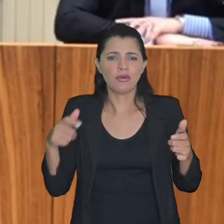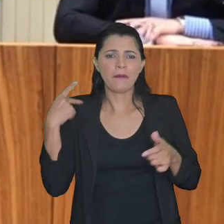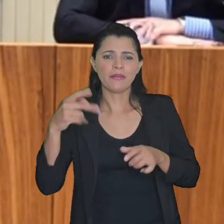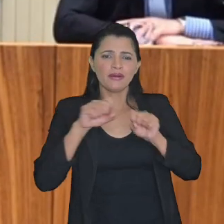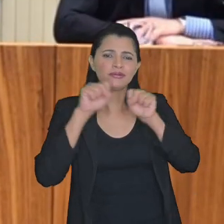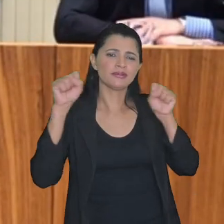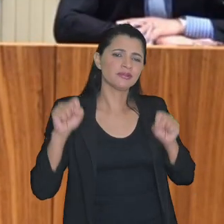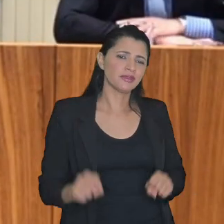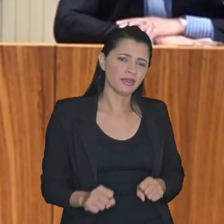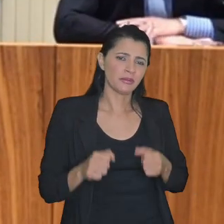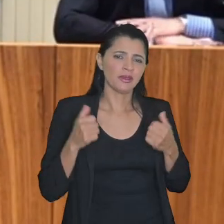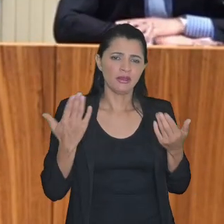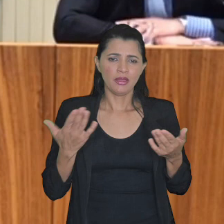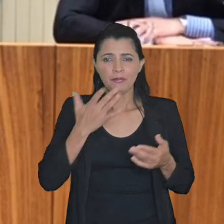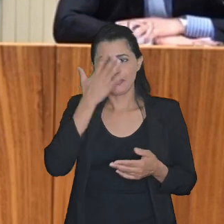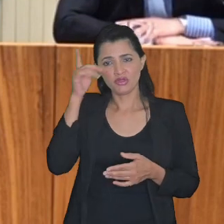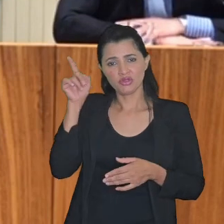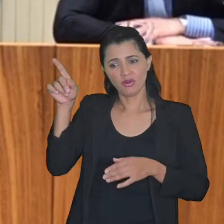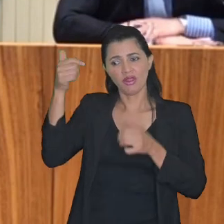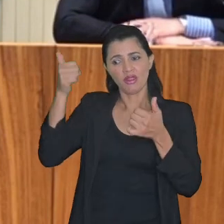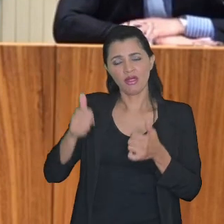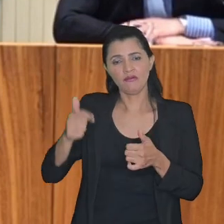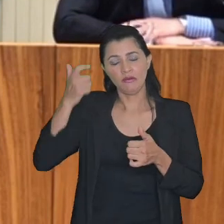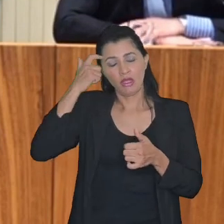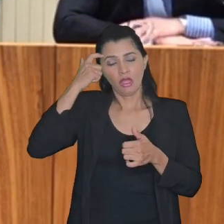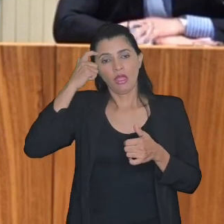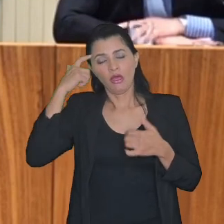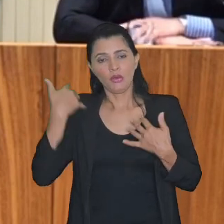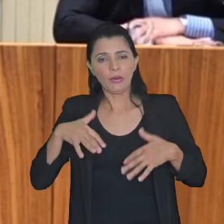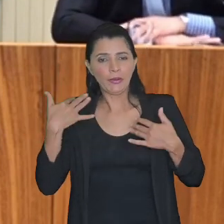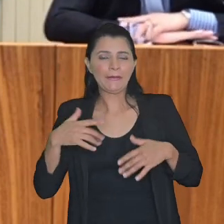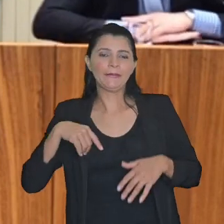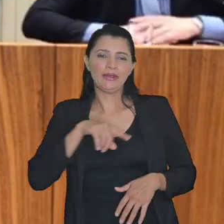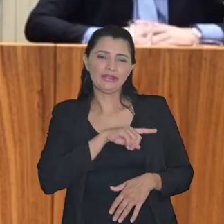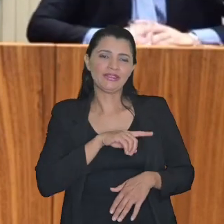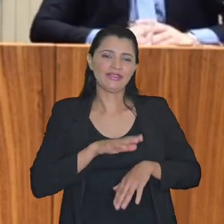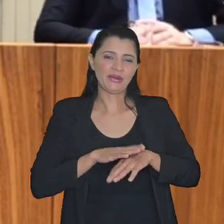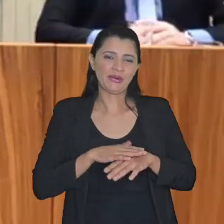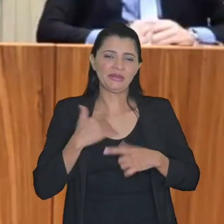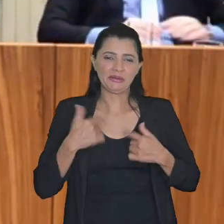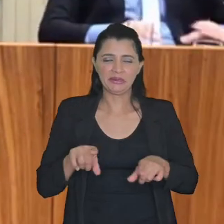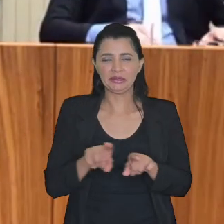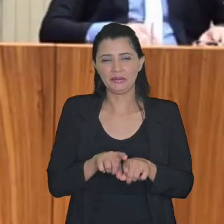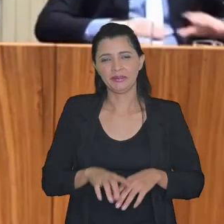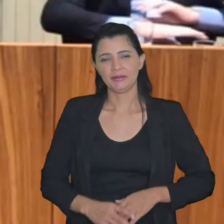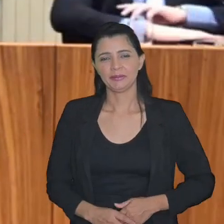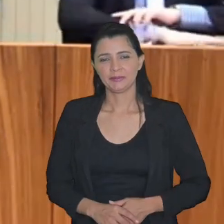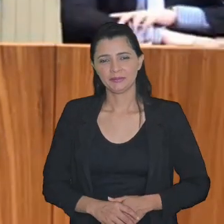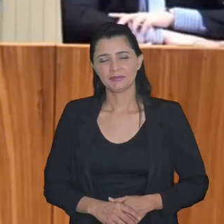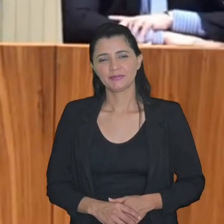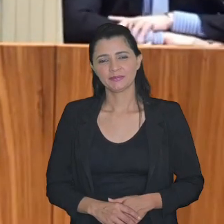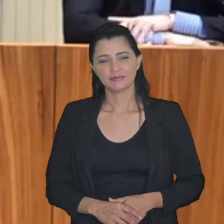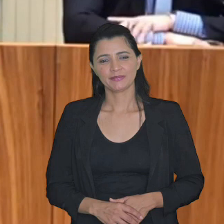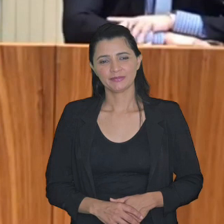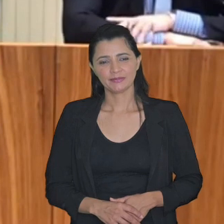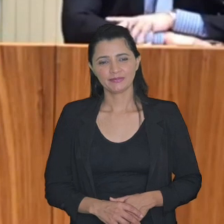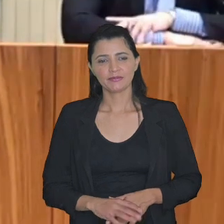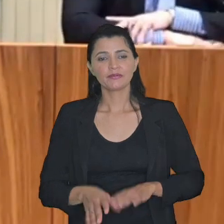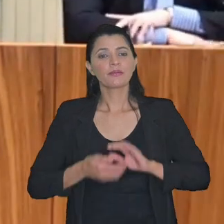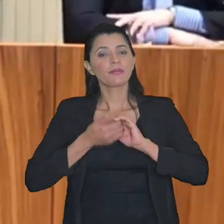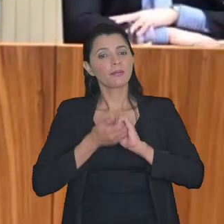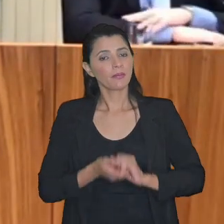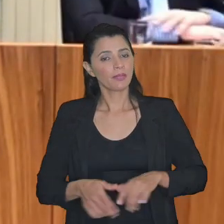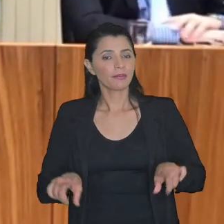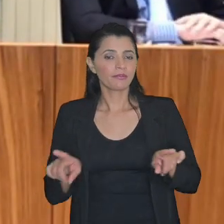para os sistemas o pessoal da análise de sistema quebrou bem a cabeça mais do que a gente da área jurídica muito mais para